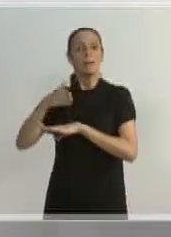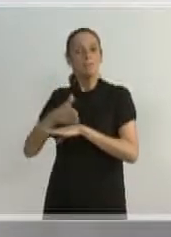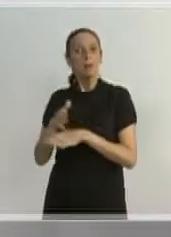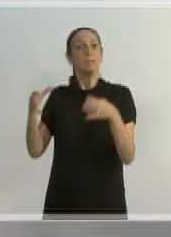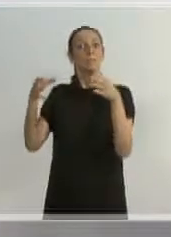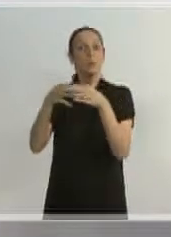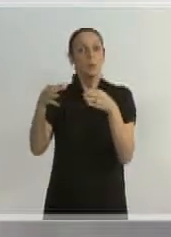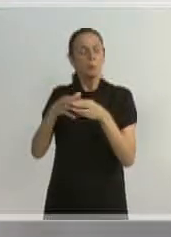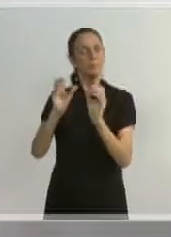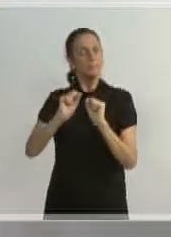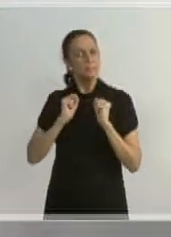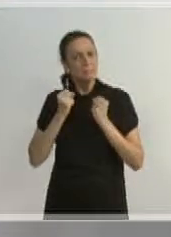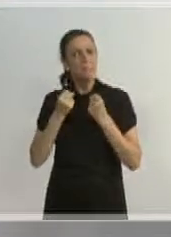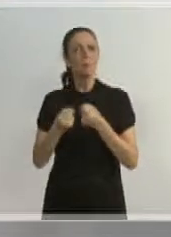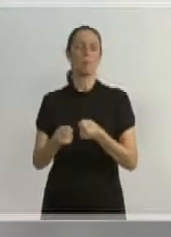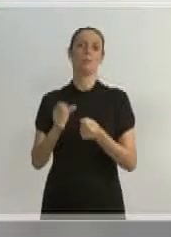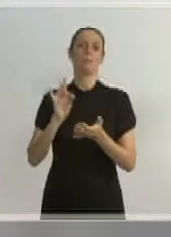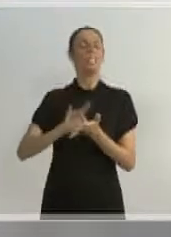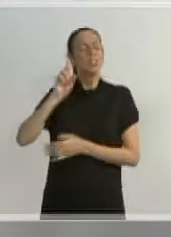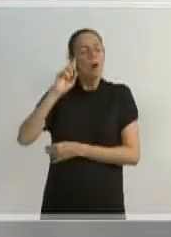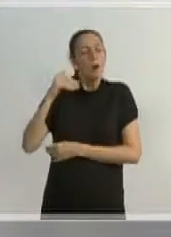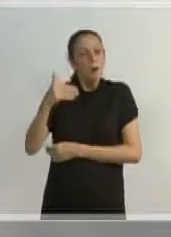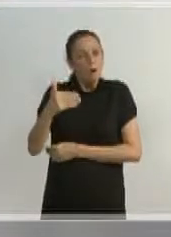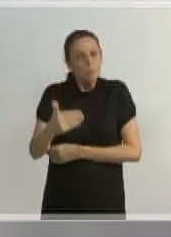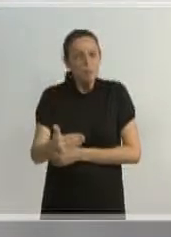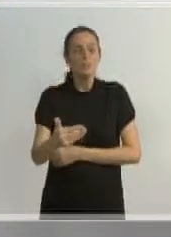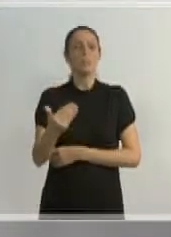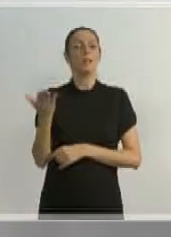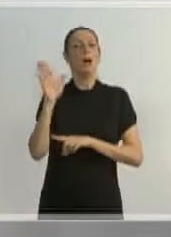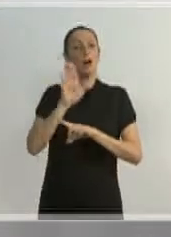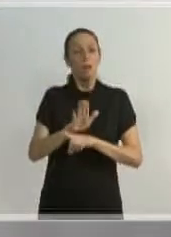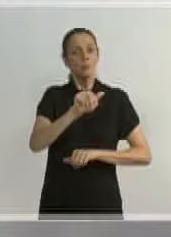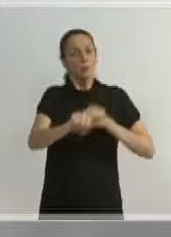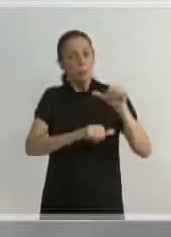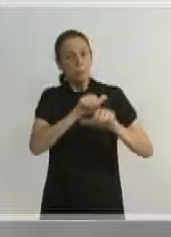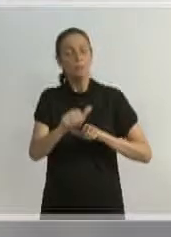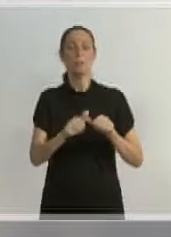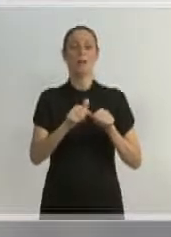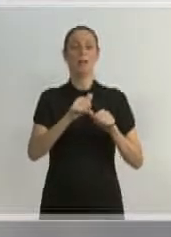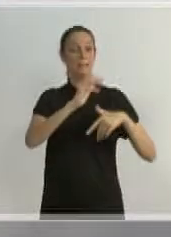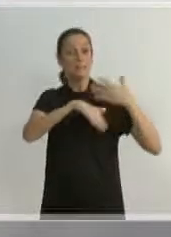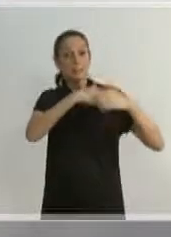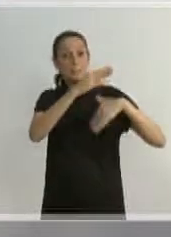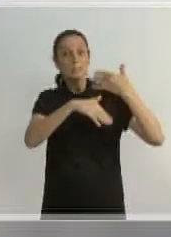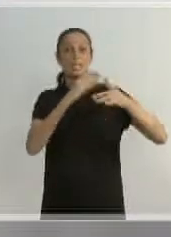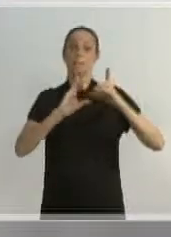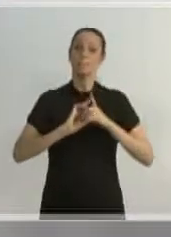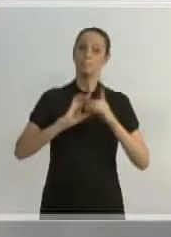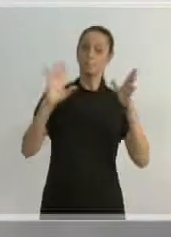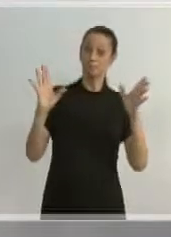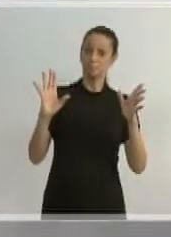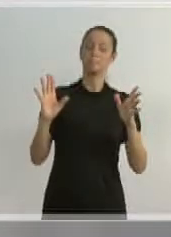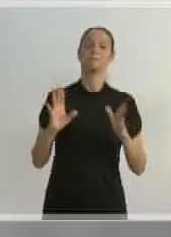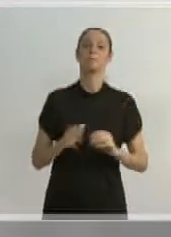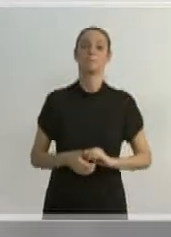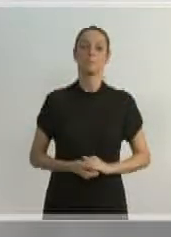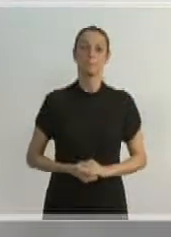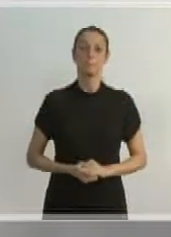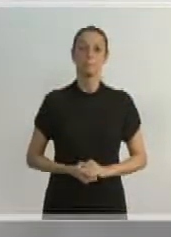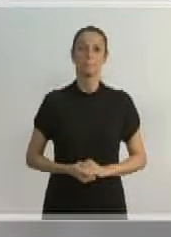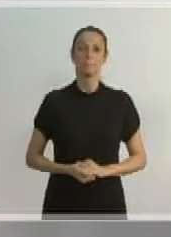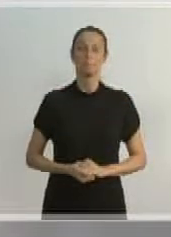que estão fazendo um esforço diário no sentido de contribuir nesse processo de democratizar a própria democracia.